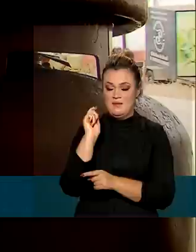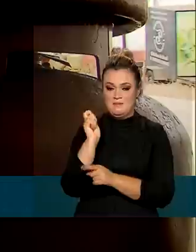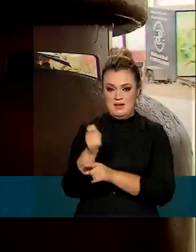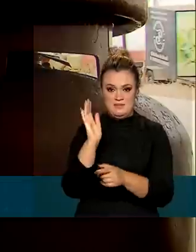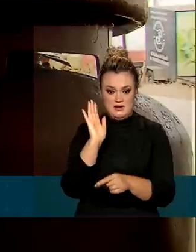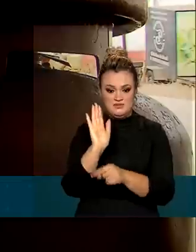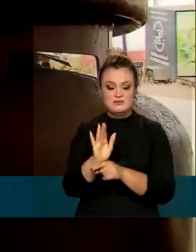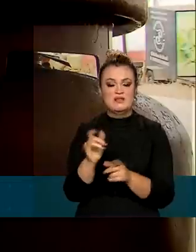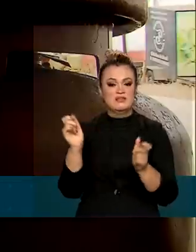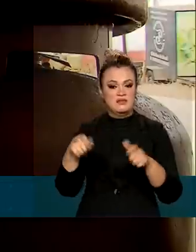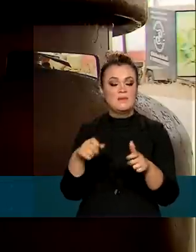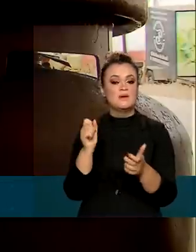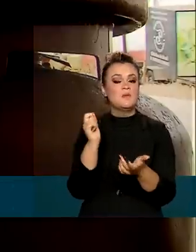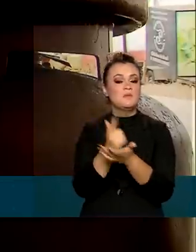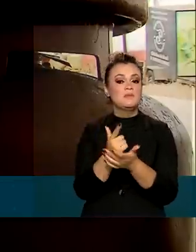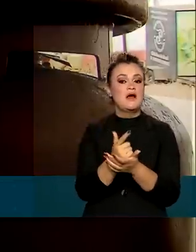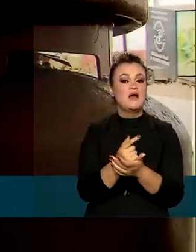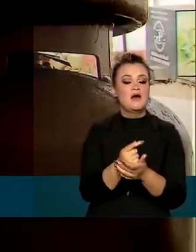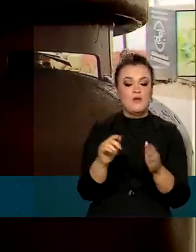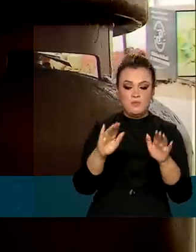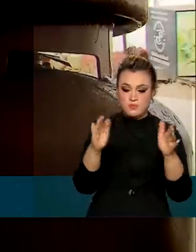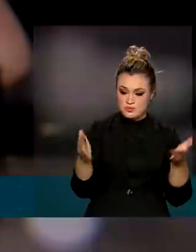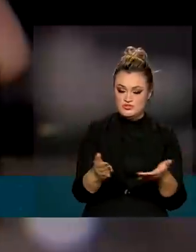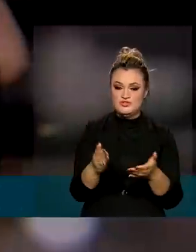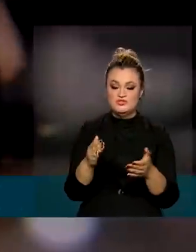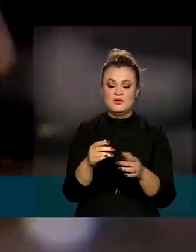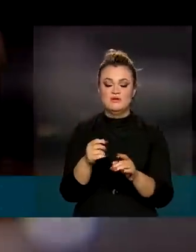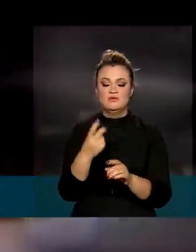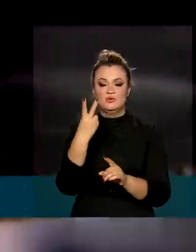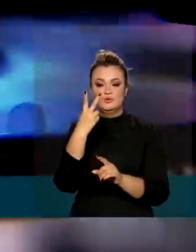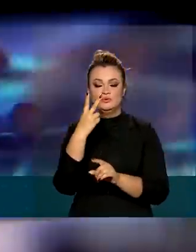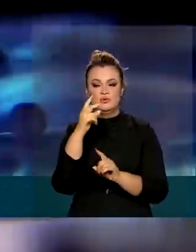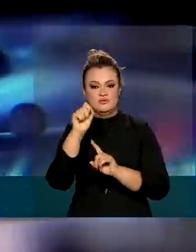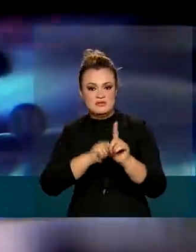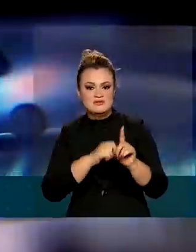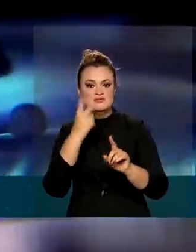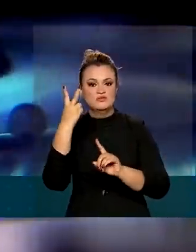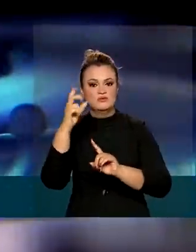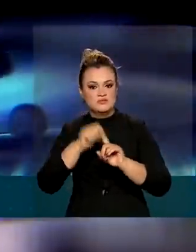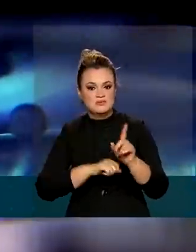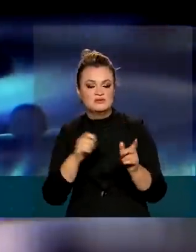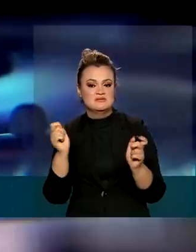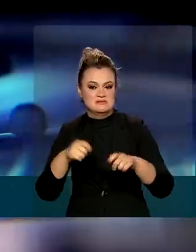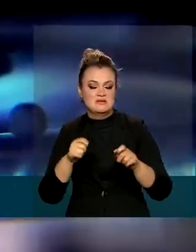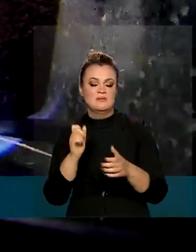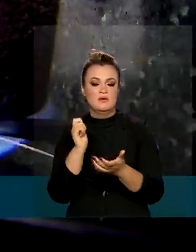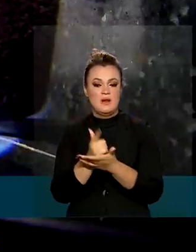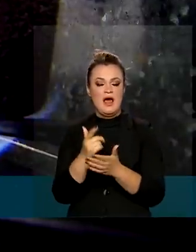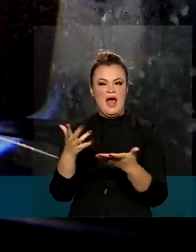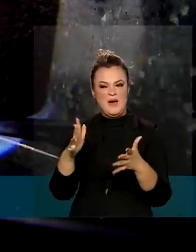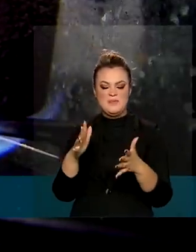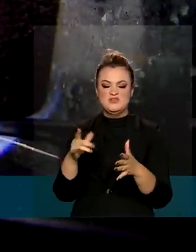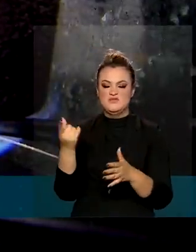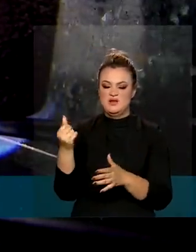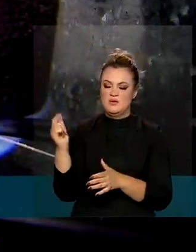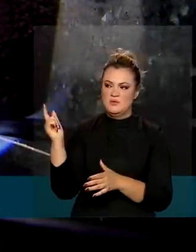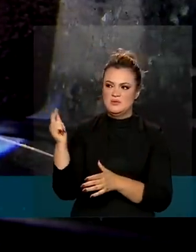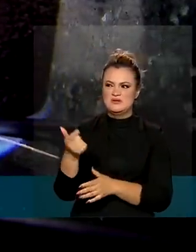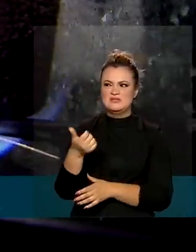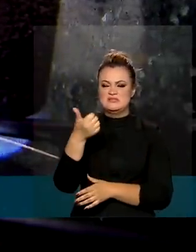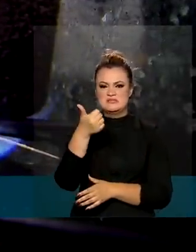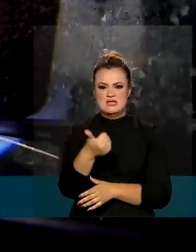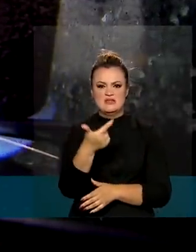será o suficiente para comprar um botijão a cada dois meses. Na média do país, um custo de